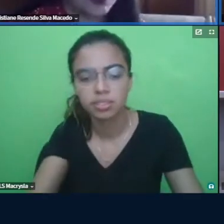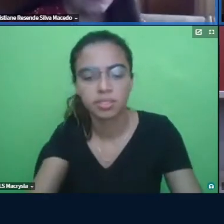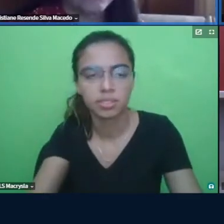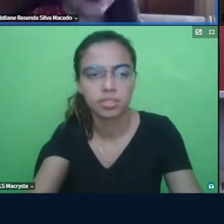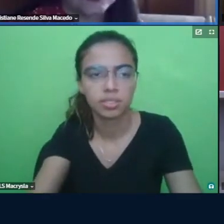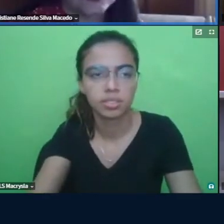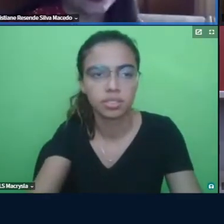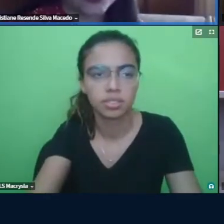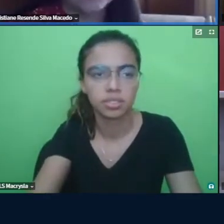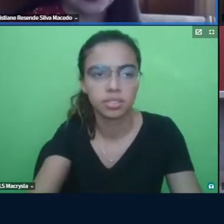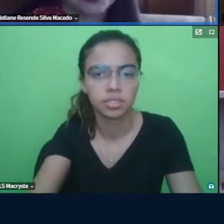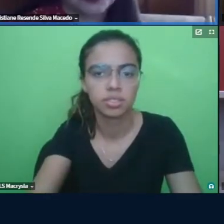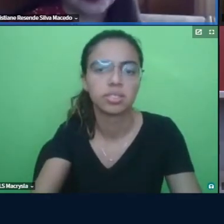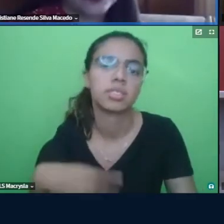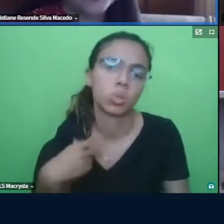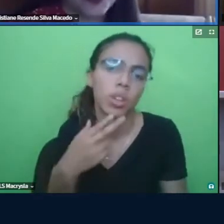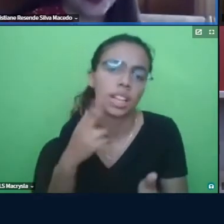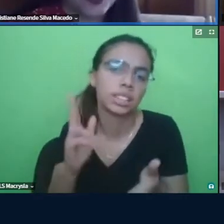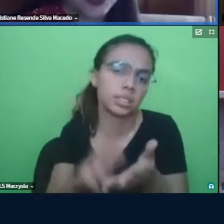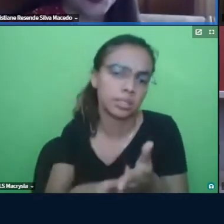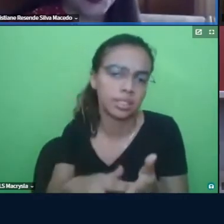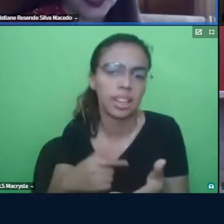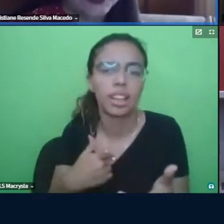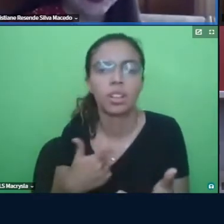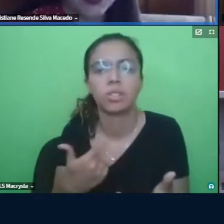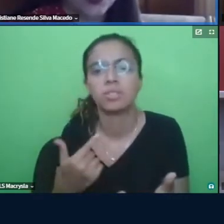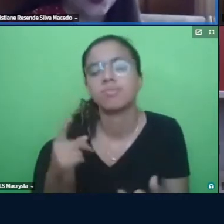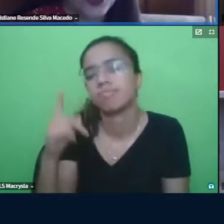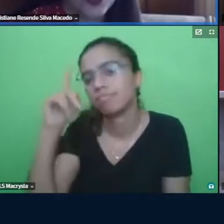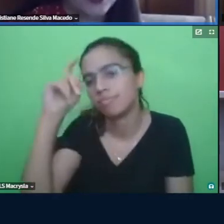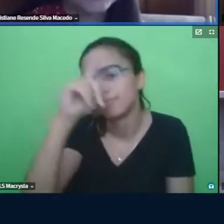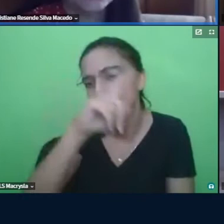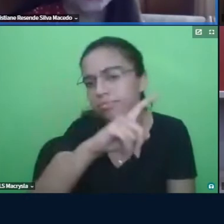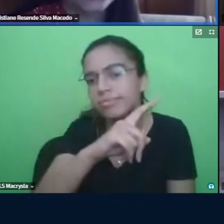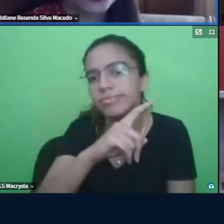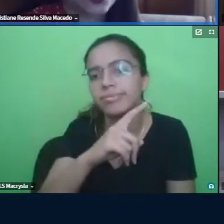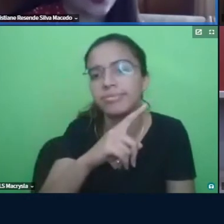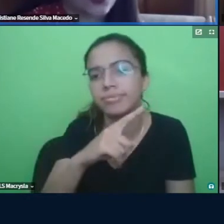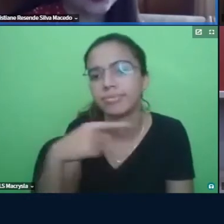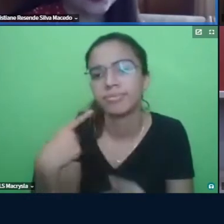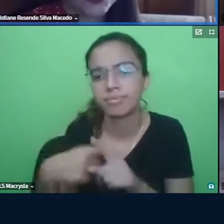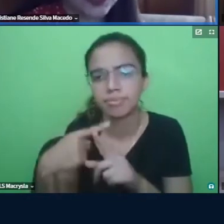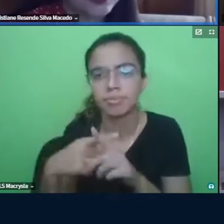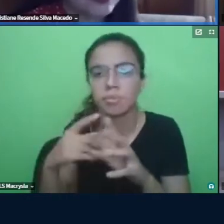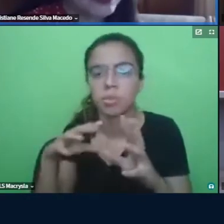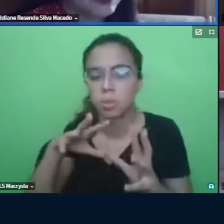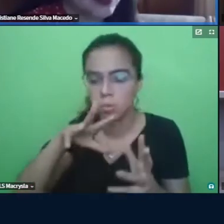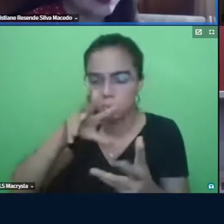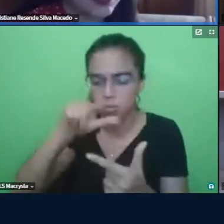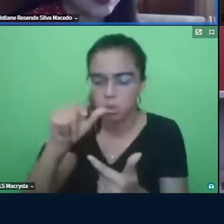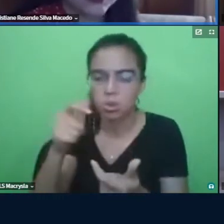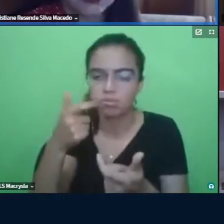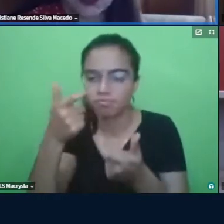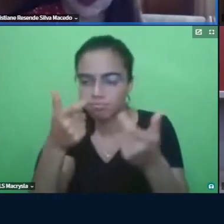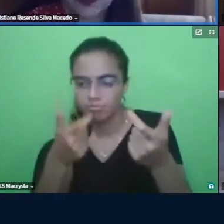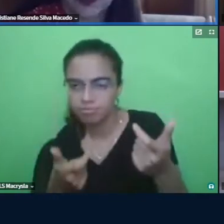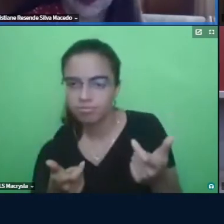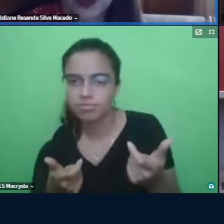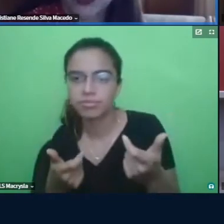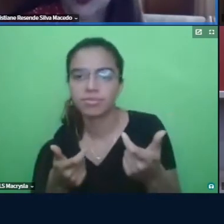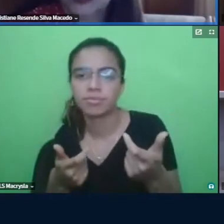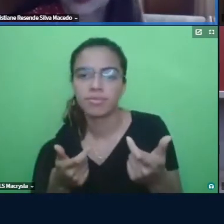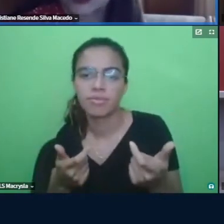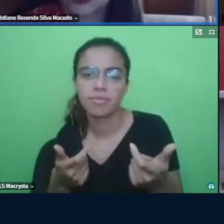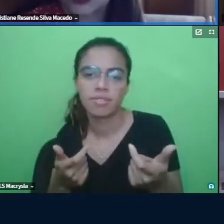até confesso que eu tive dificuldade porque esse mundo esse códigos de transcrição transcrição